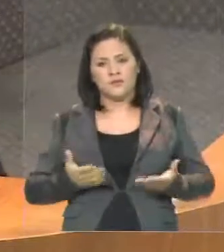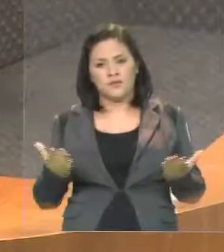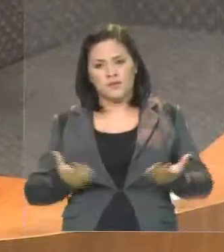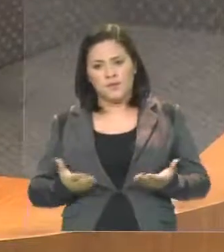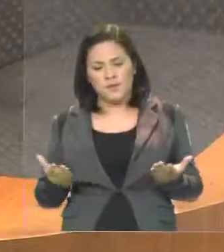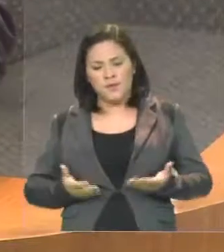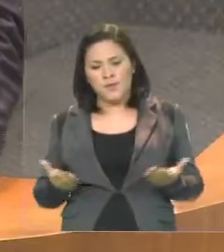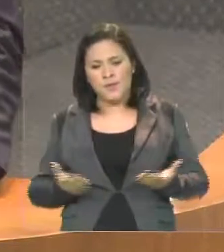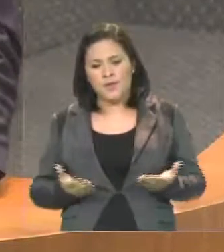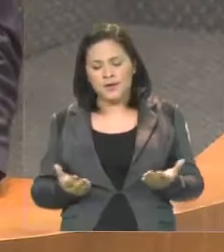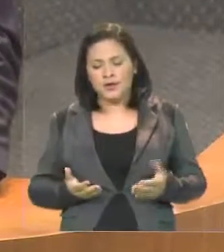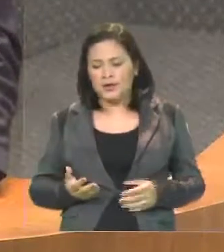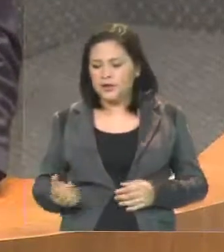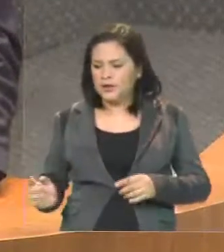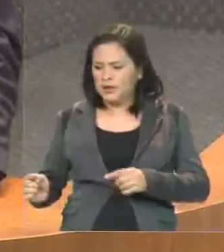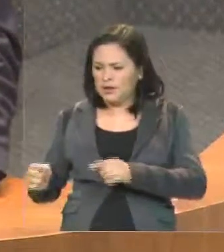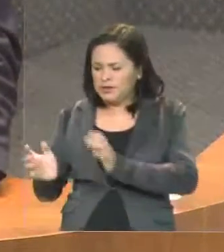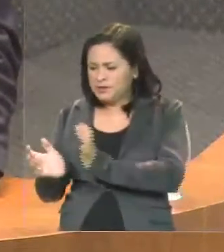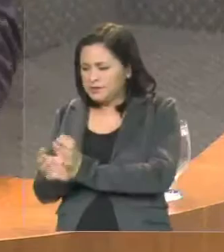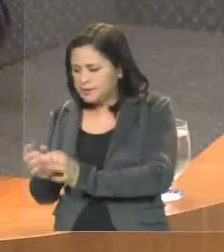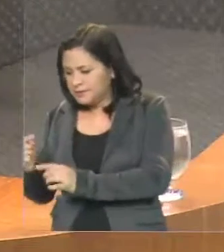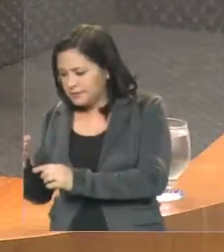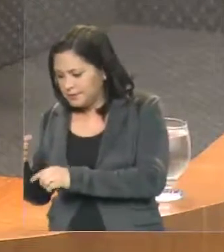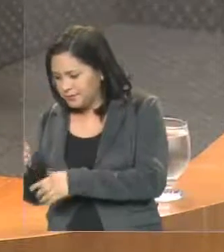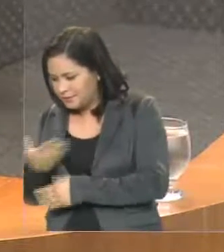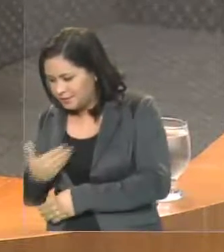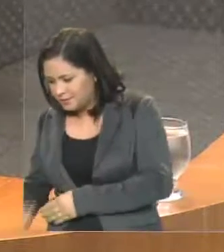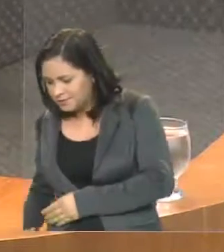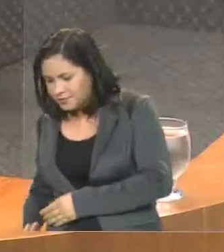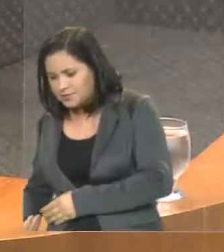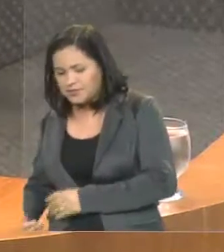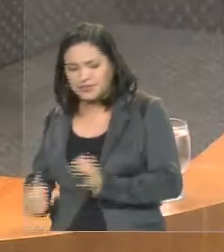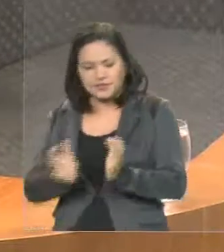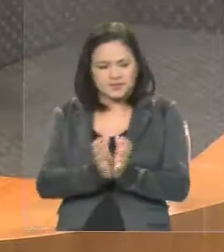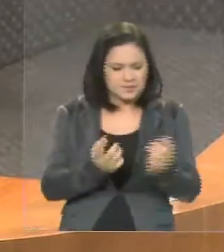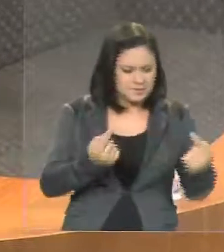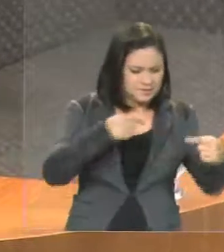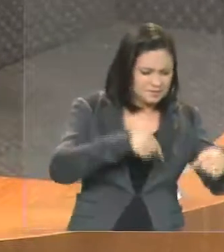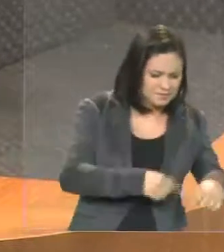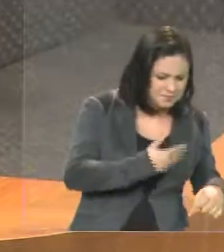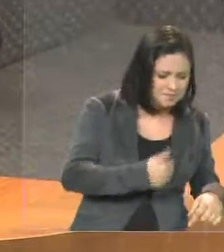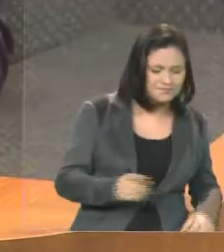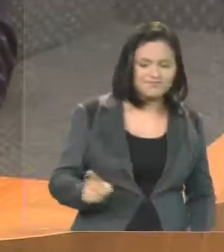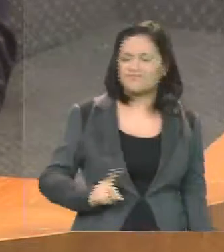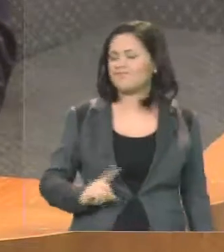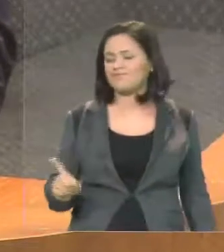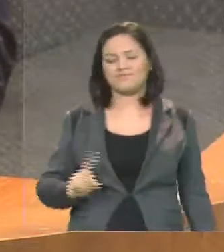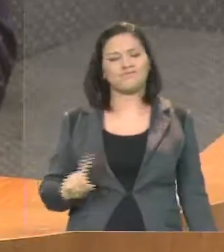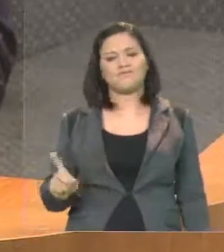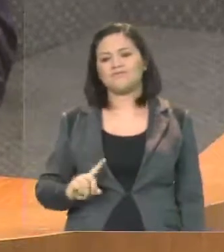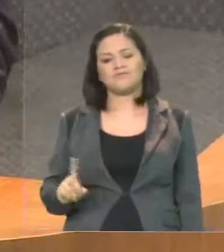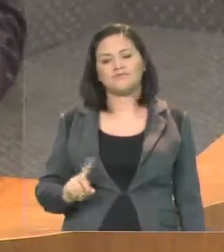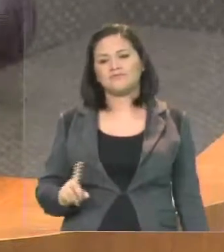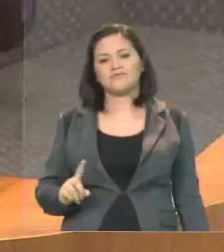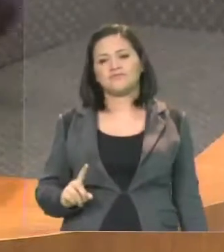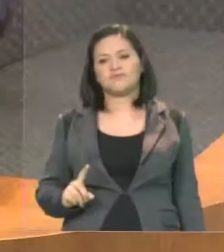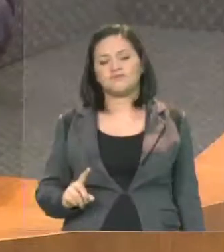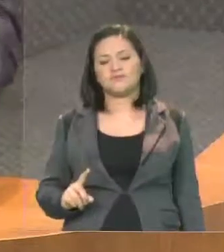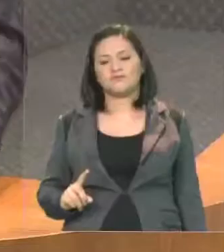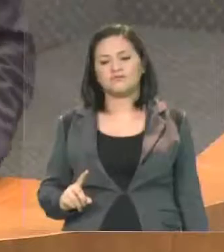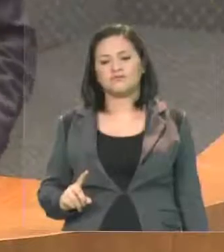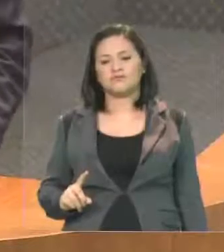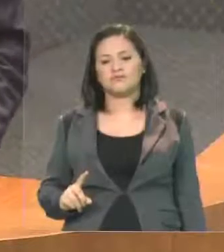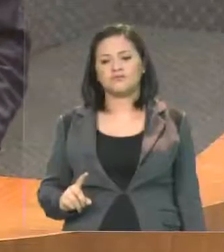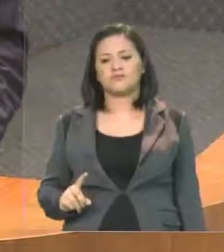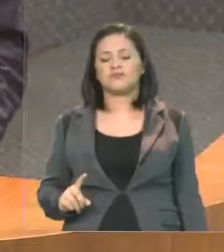lado, não optar pelo outro. E ficar pagando o preço de não participar de comissões, de não ter